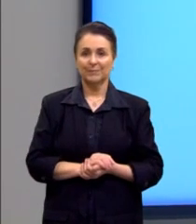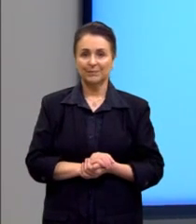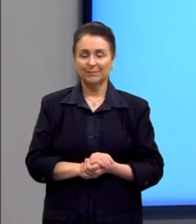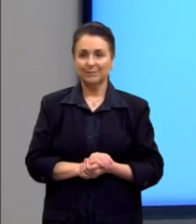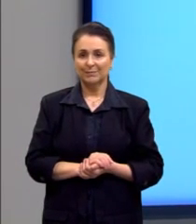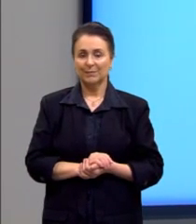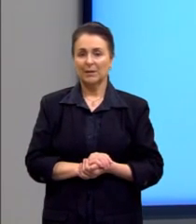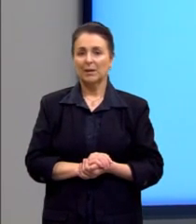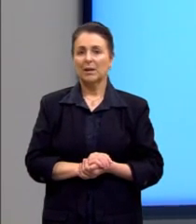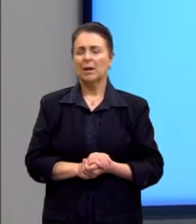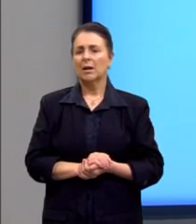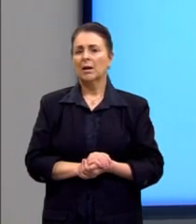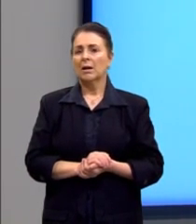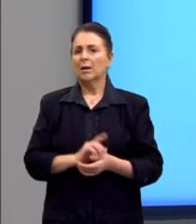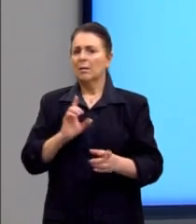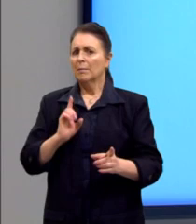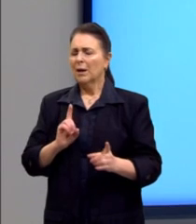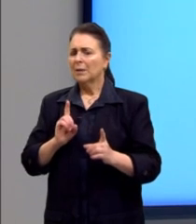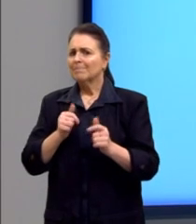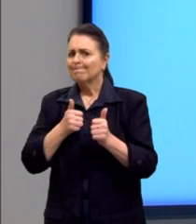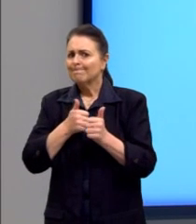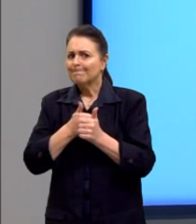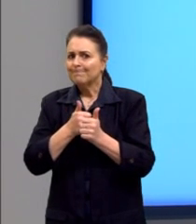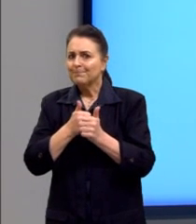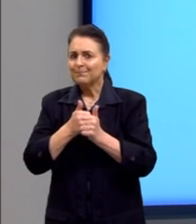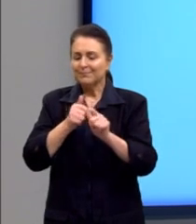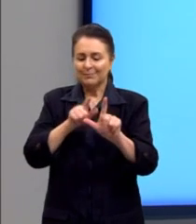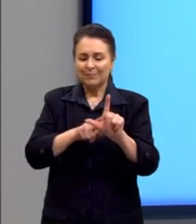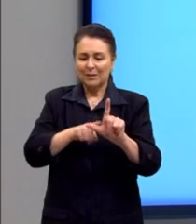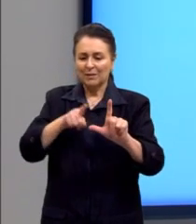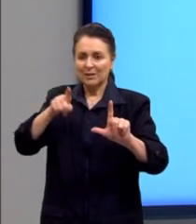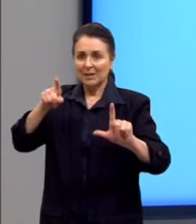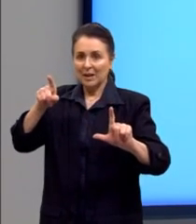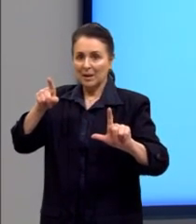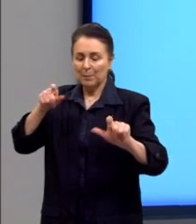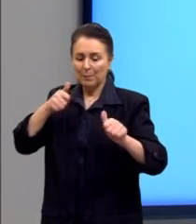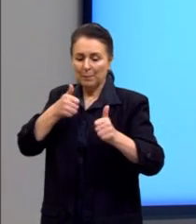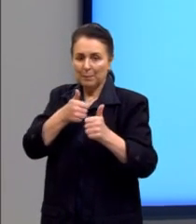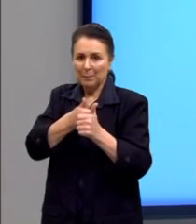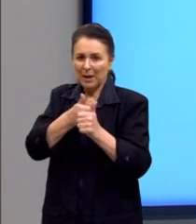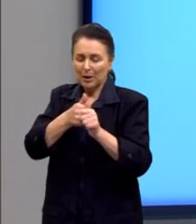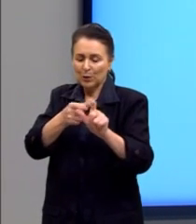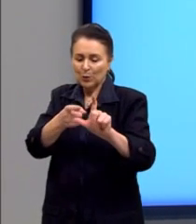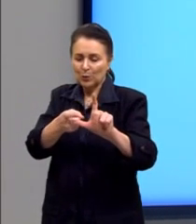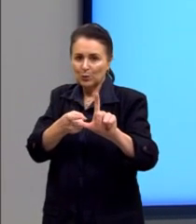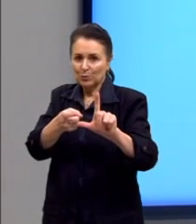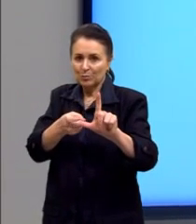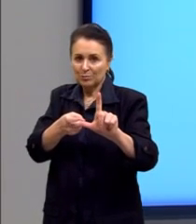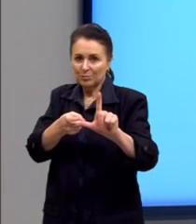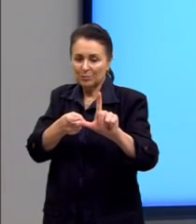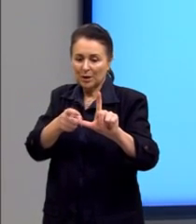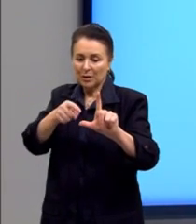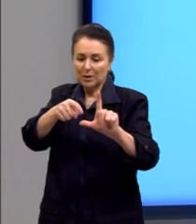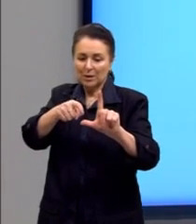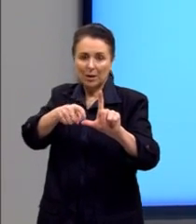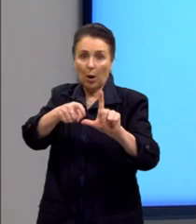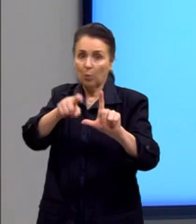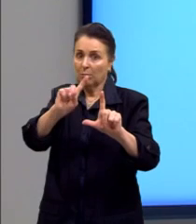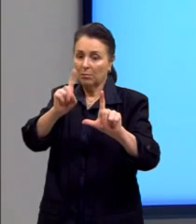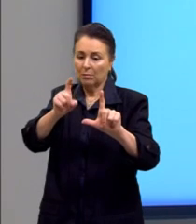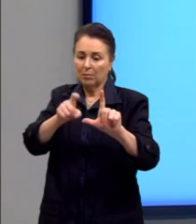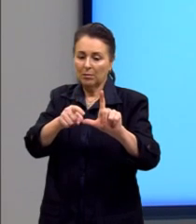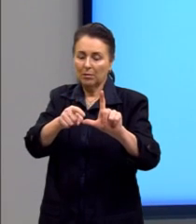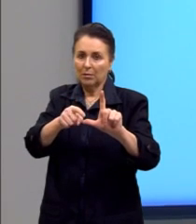Por mais próximo que o gráfico chegue do eixo x, ele não o tocará. Então, não há valor